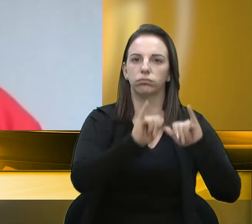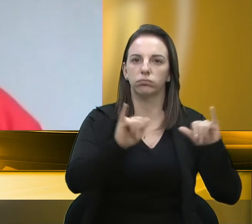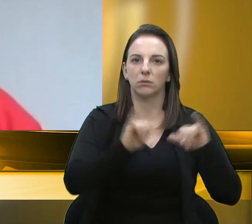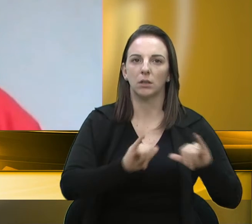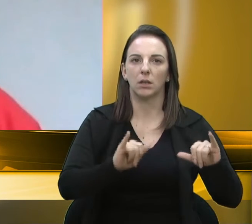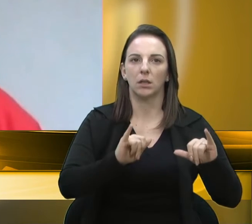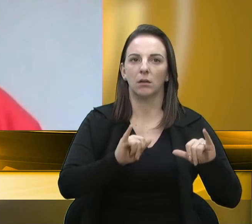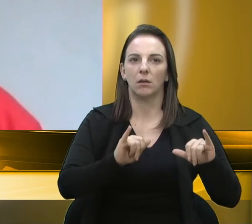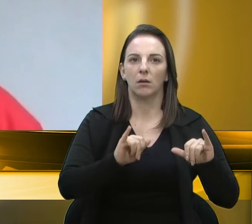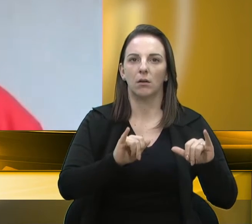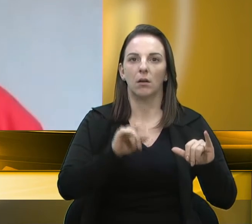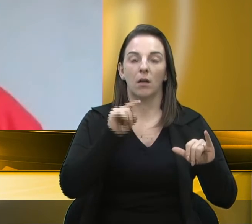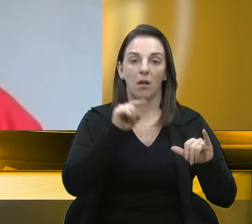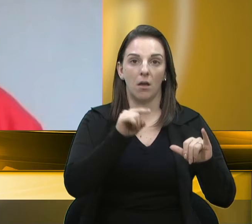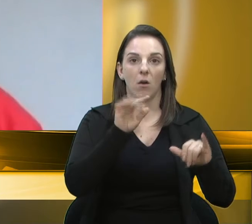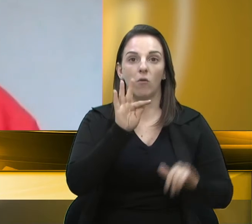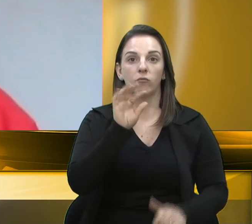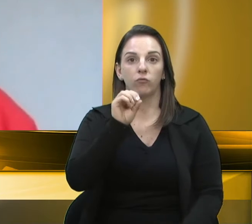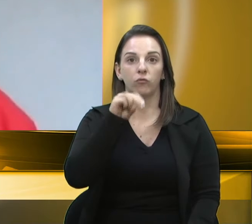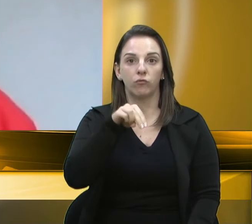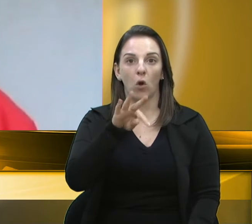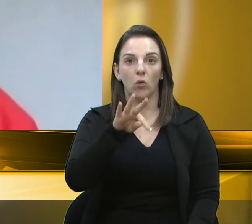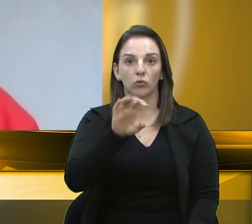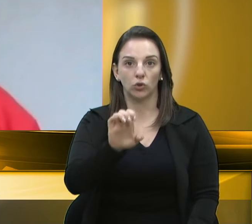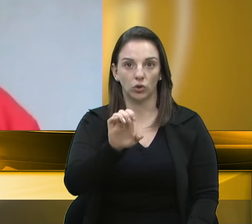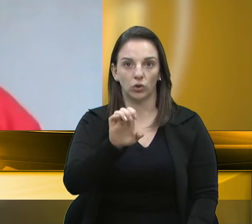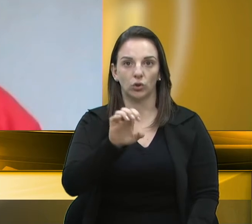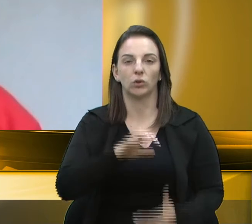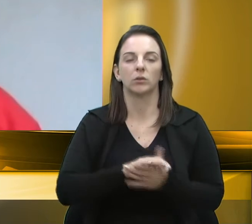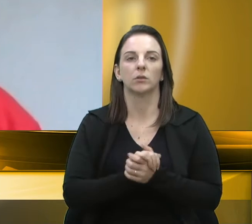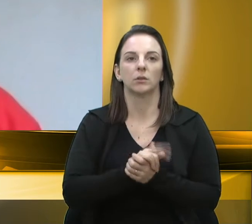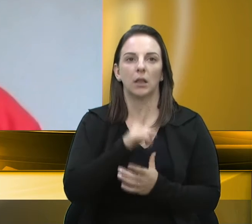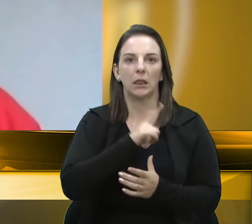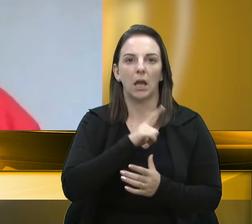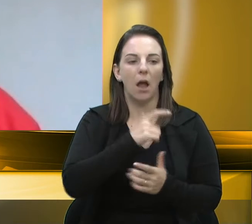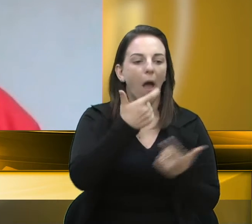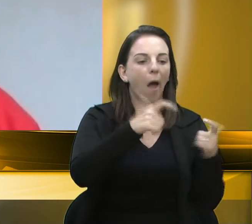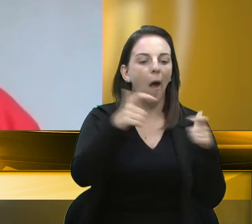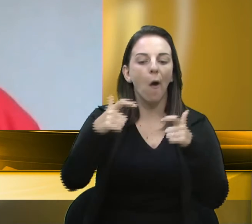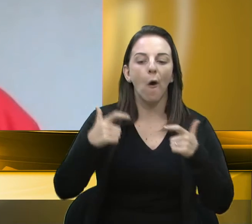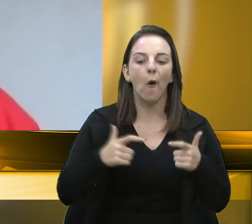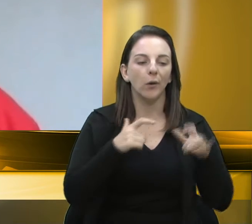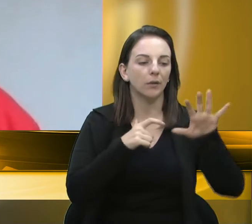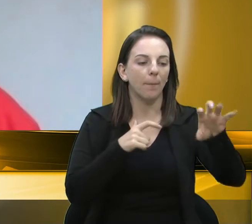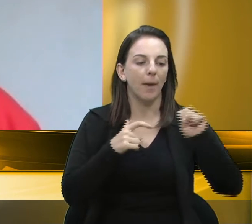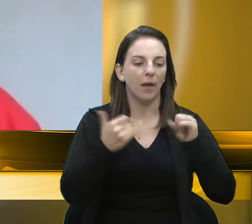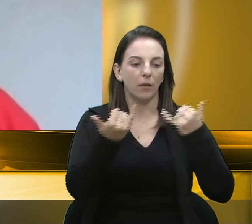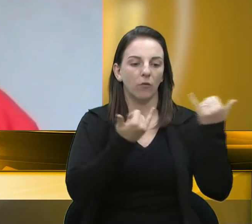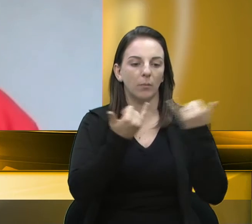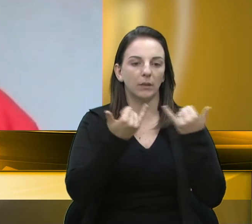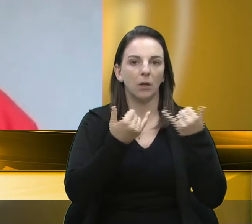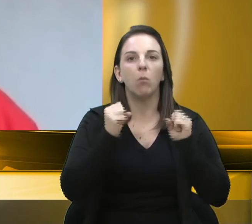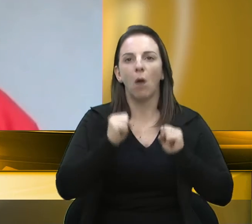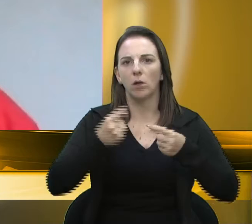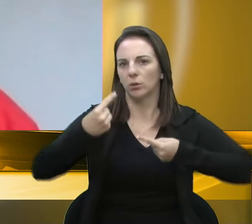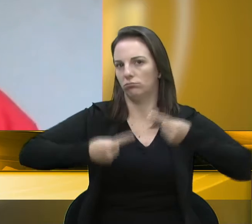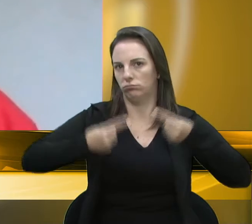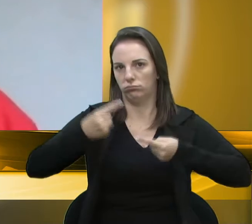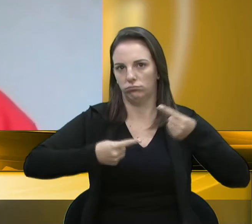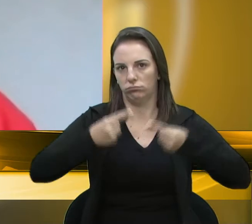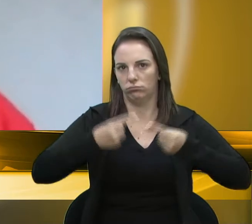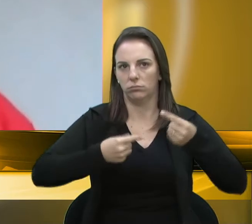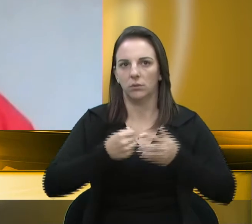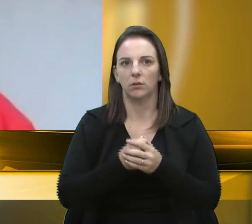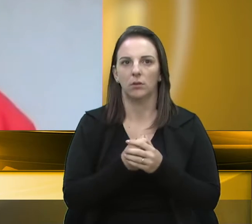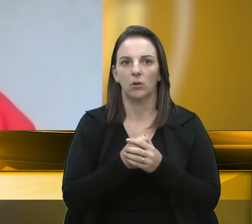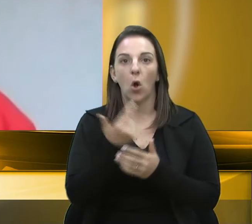com fonte. Isso, sim. E essas informações podem ser discutidas, pode ter divergência. Outra coisa é repassar a informação